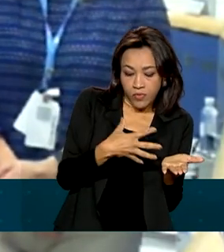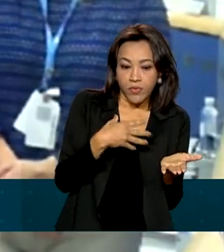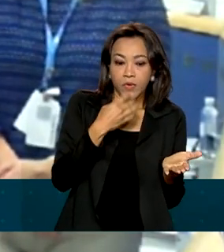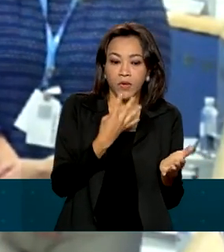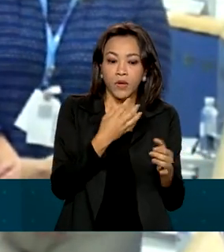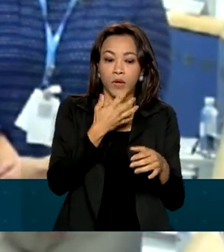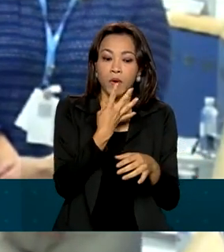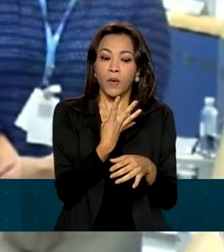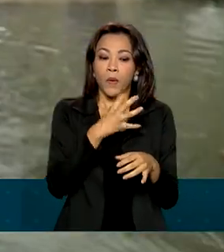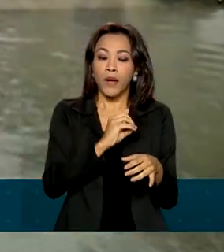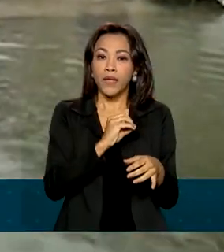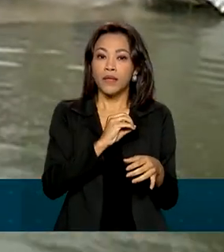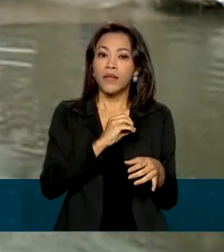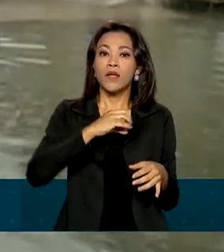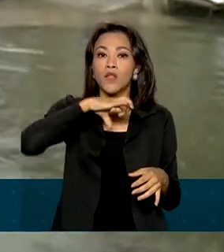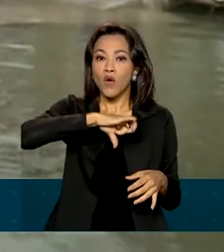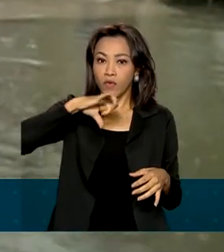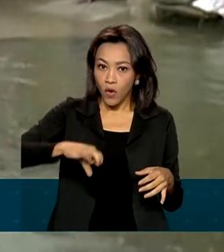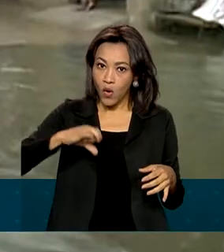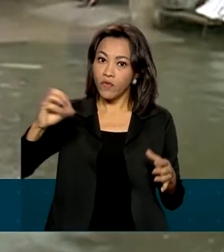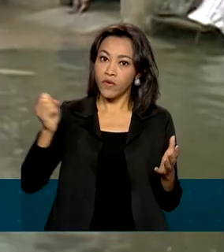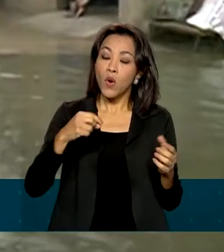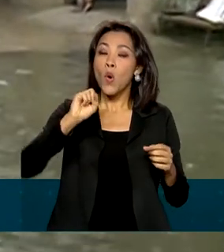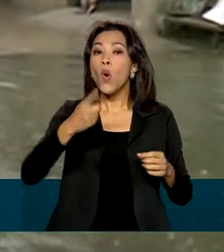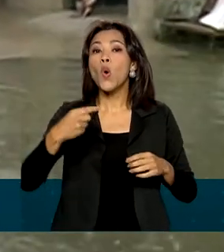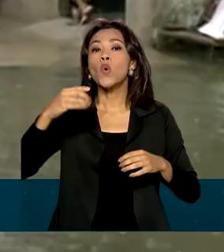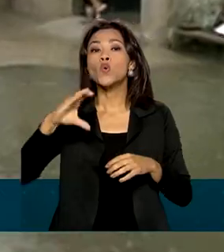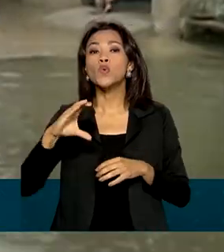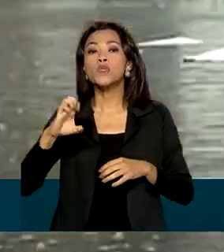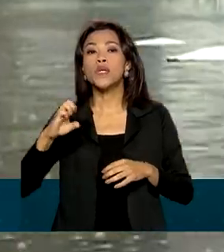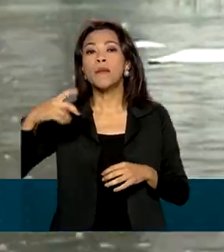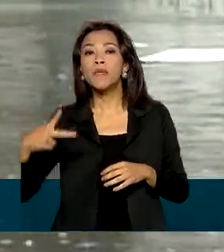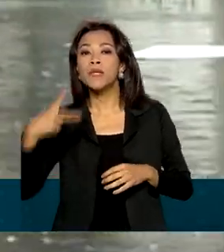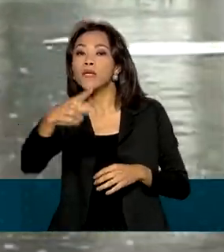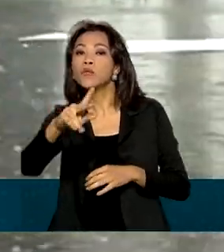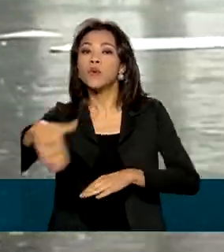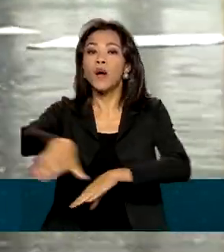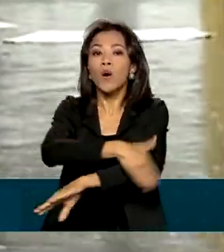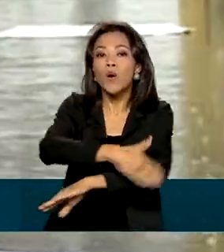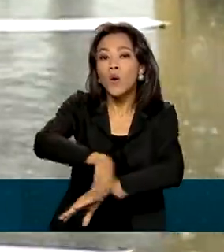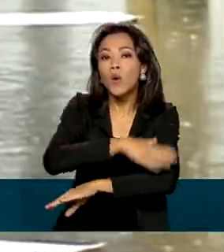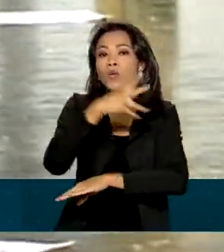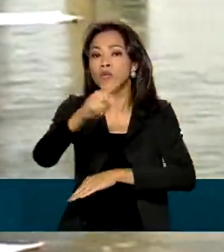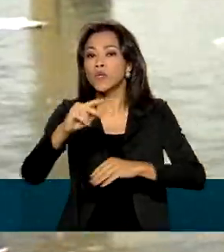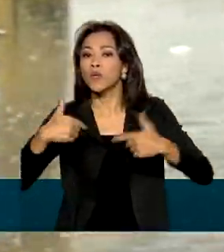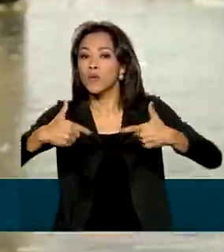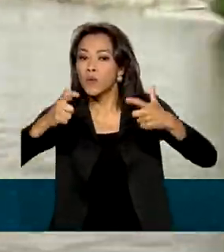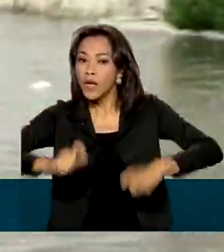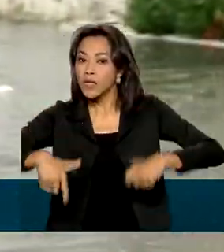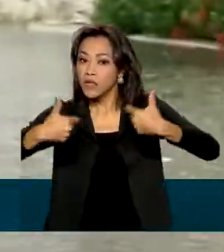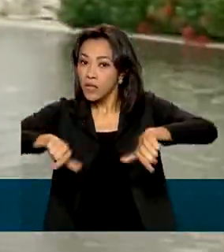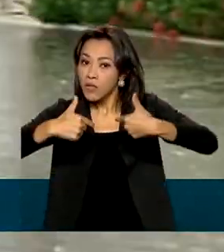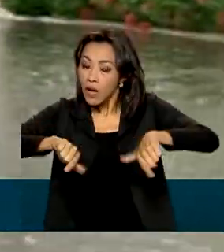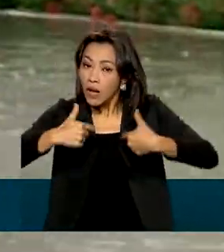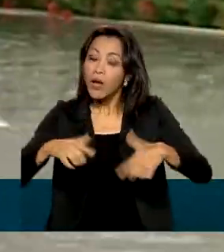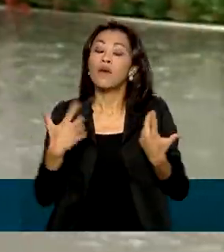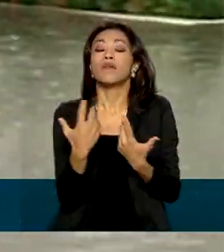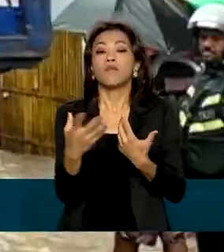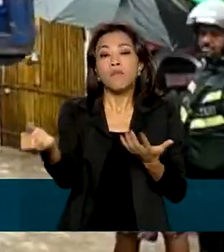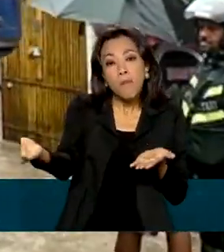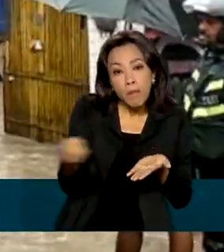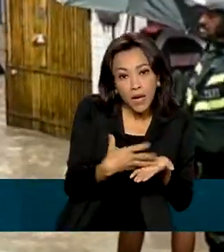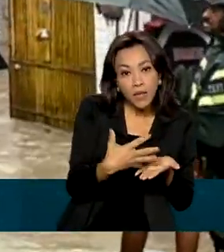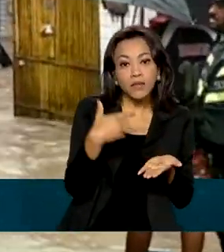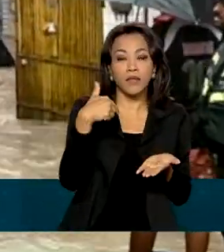40199, com o número do CEP, da sua residência, do seu local de trabalho, ou algum outro local de interesse.